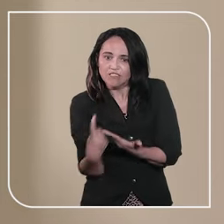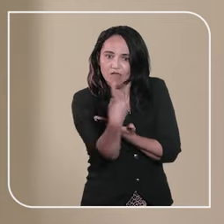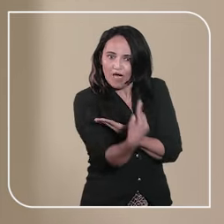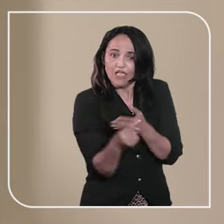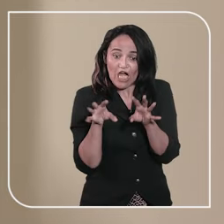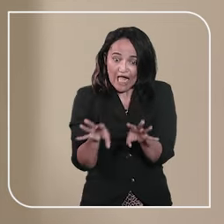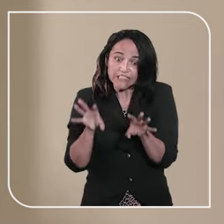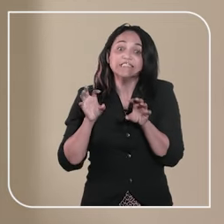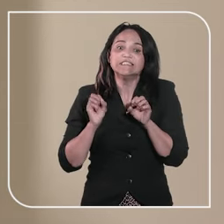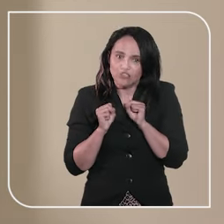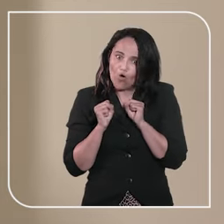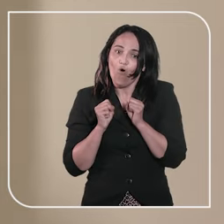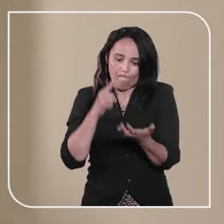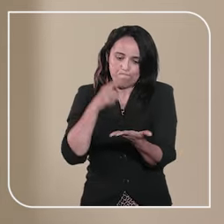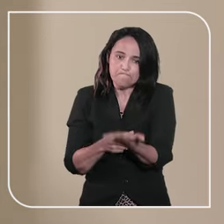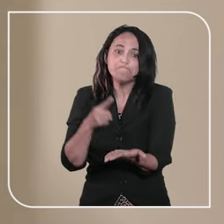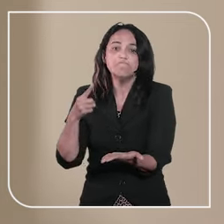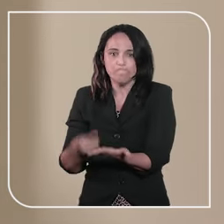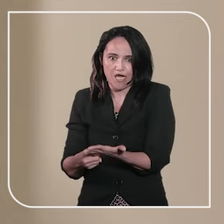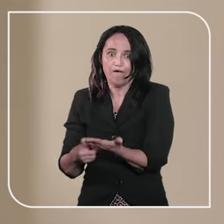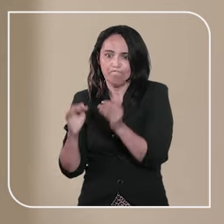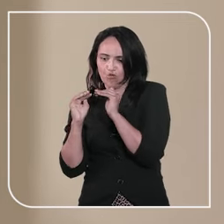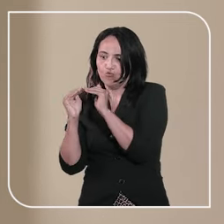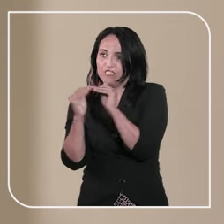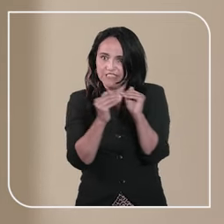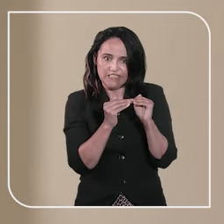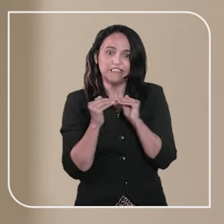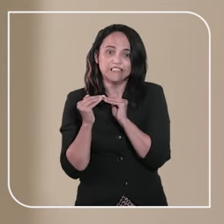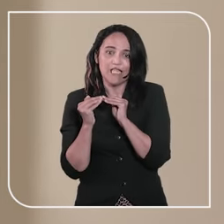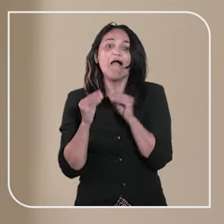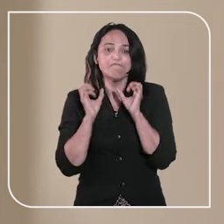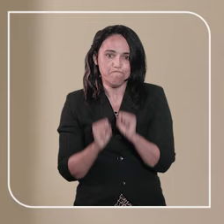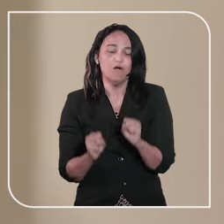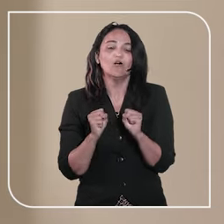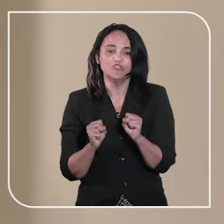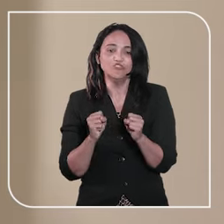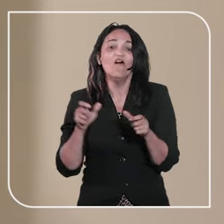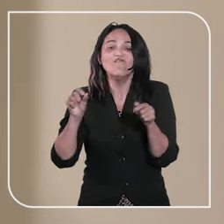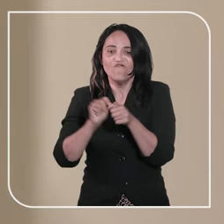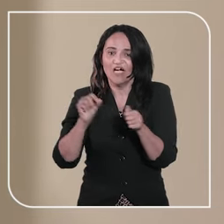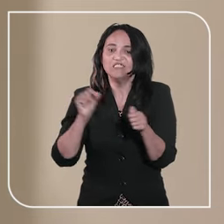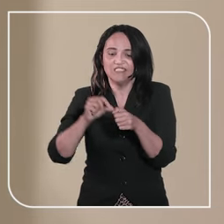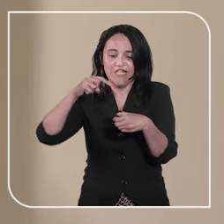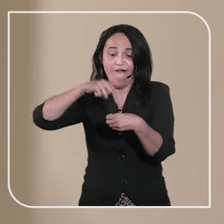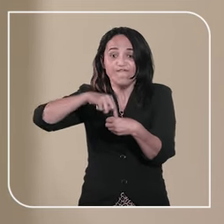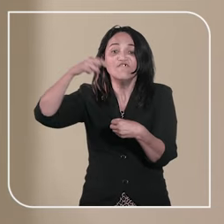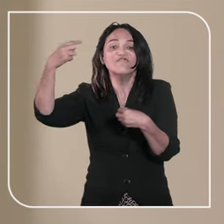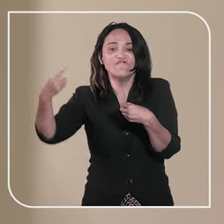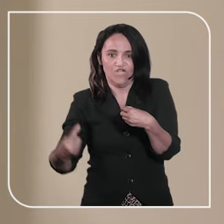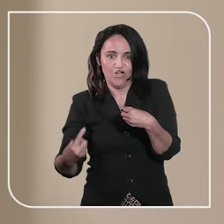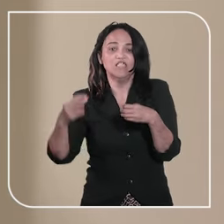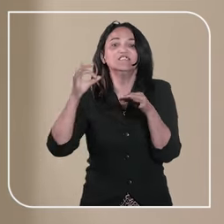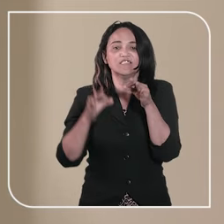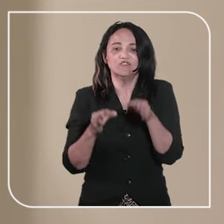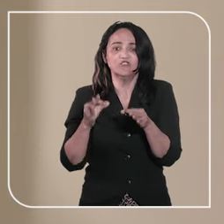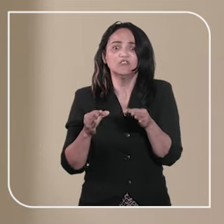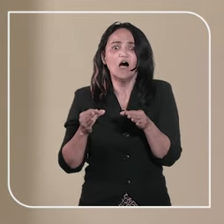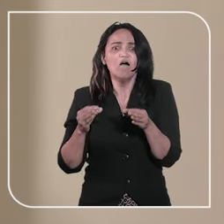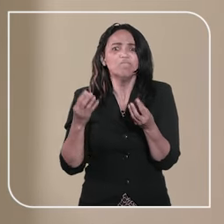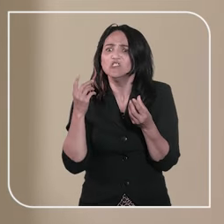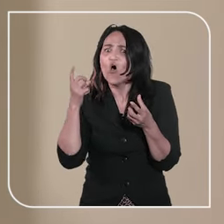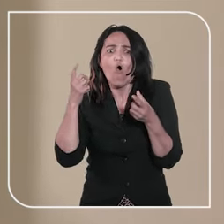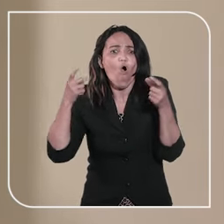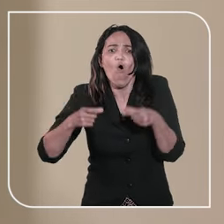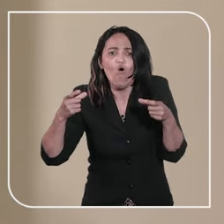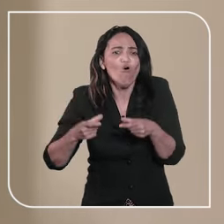Então, toda vez que há consenso entre as partes, é possível realizar de forma extrajudicial. Mas aonde